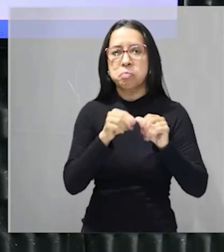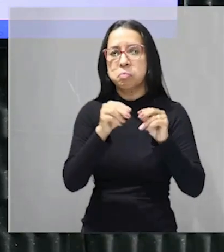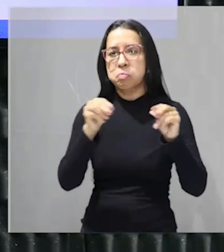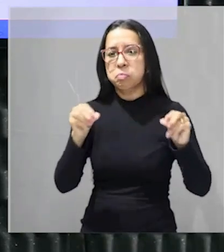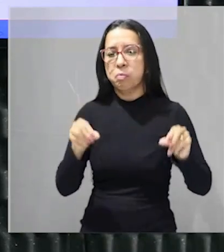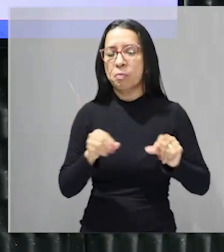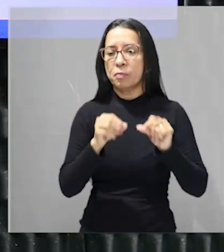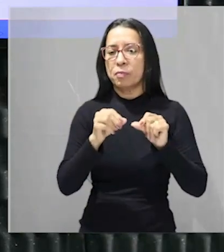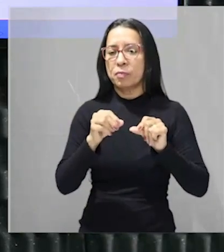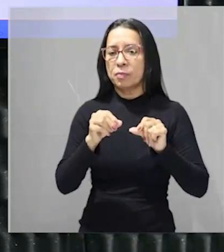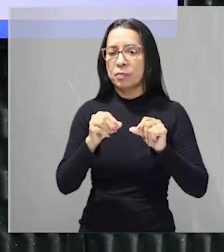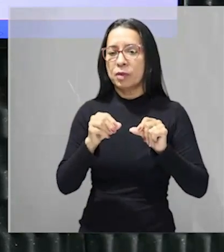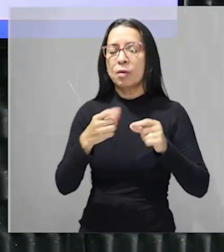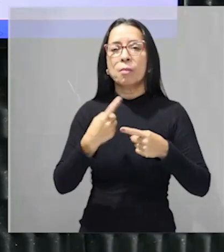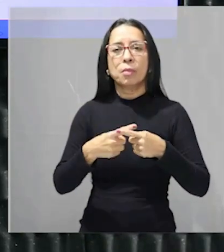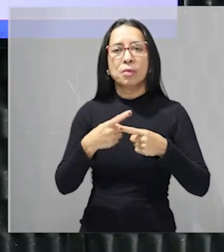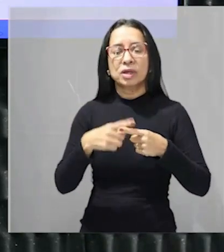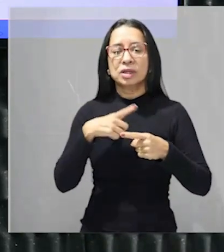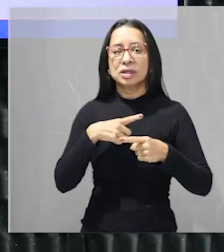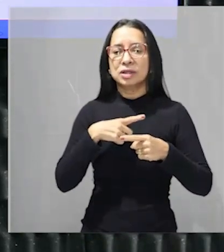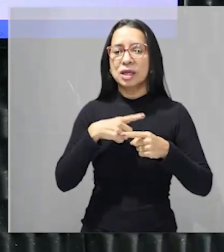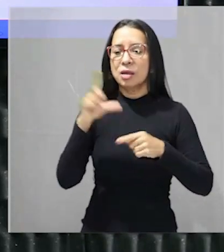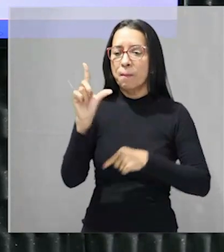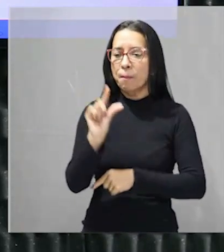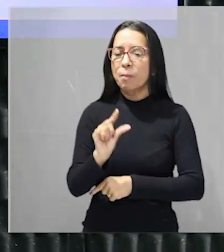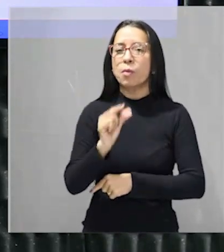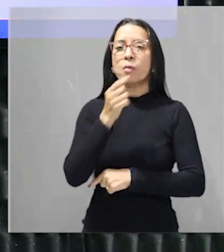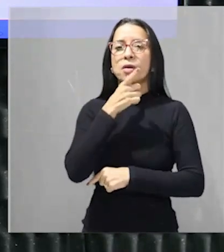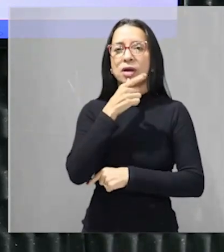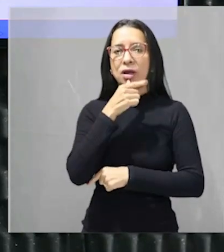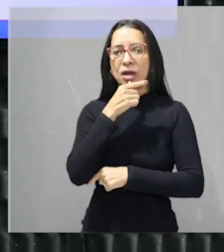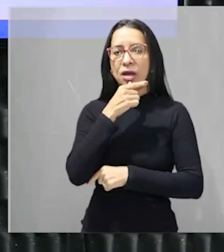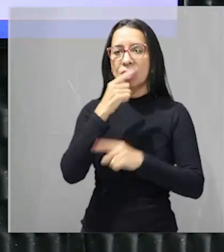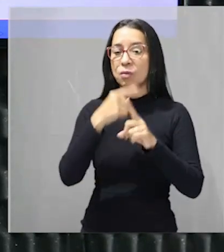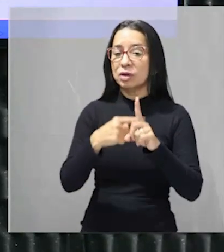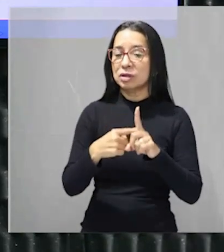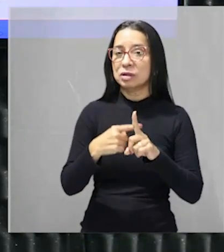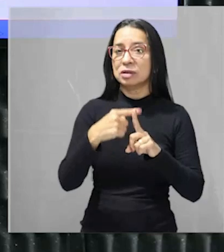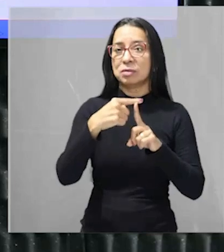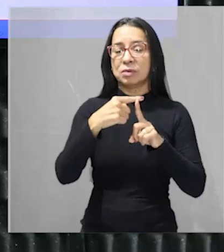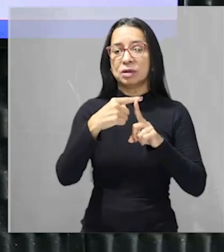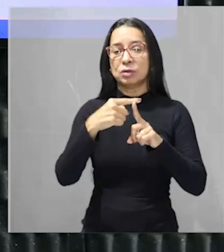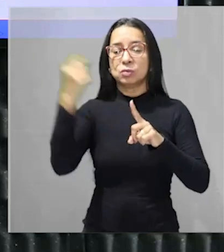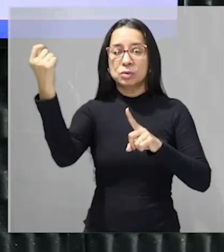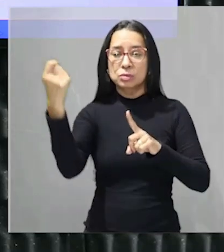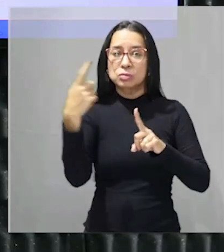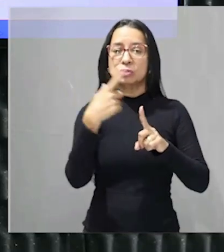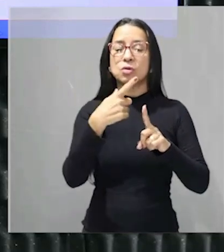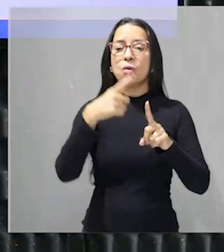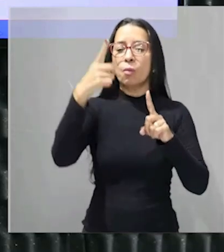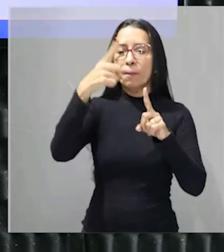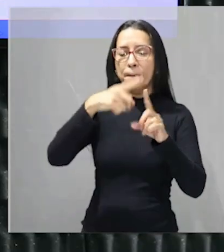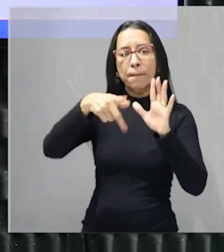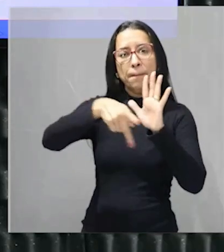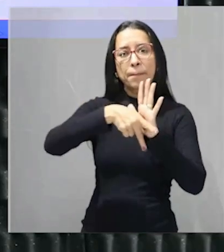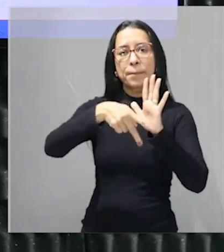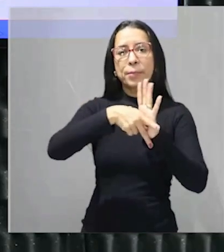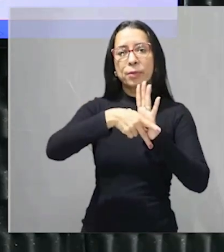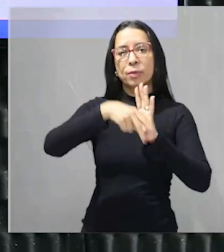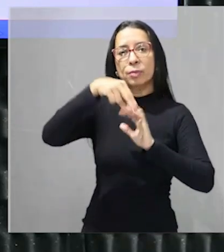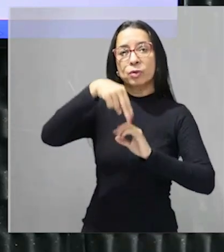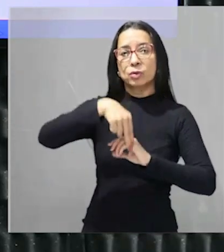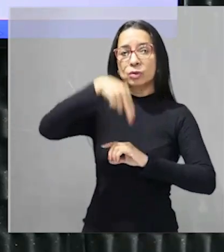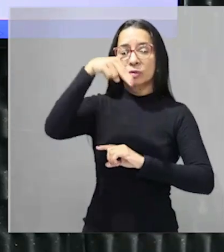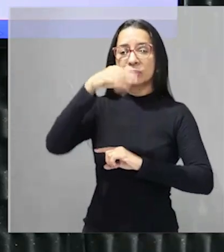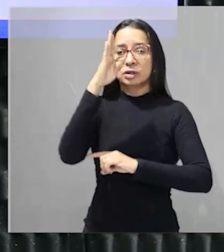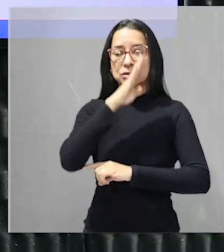justamente pela baixa pulviosidade e as altas temperaturas durante todo o ano tipo do nordeste brasileiro do sertão nordestino